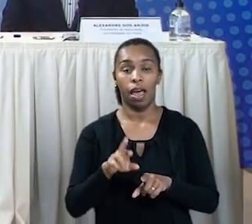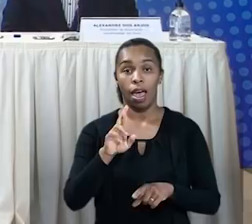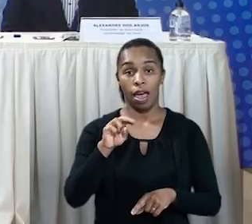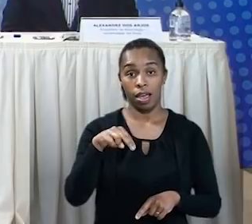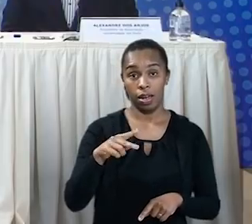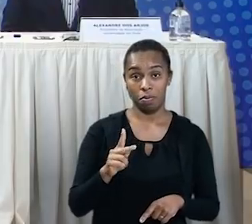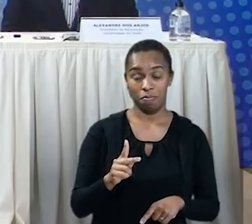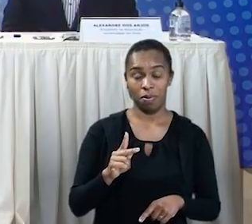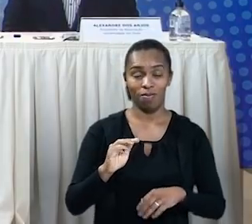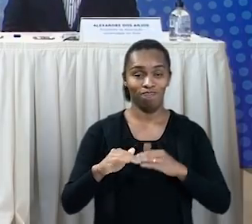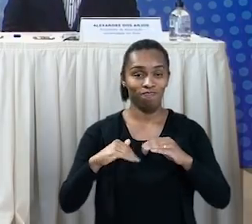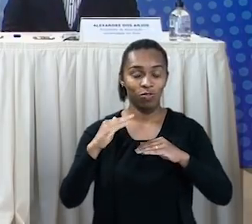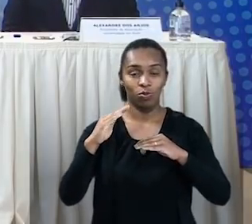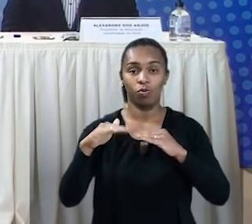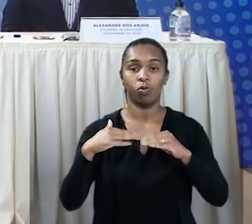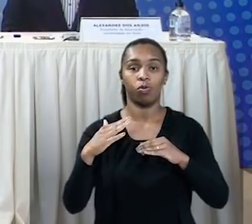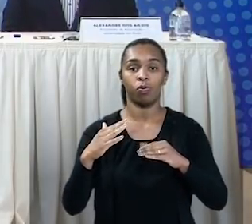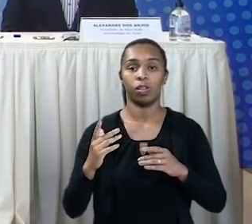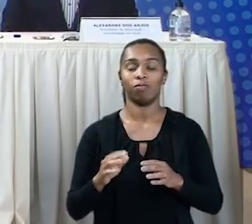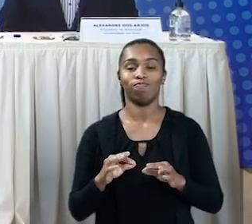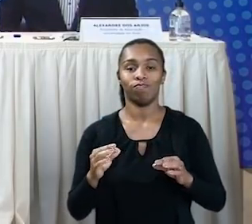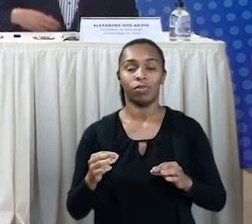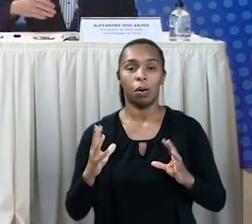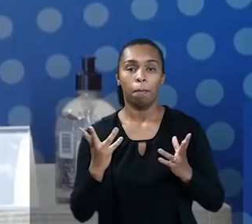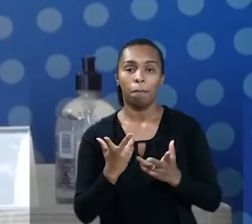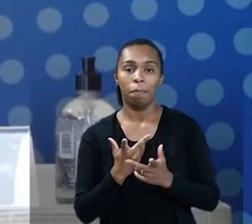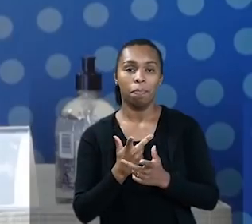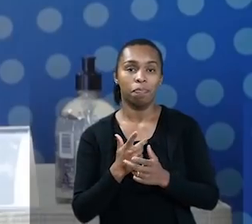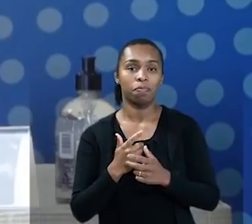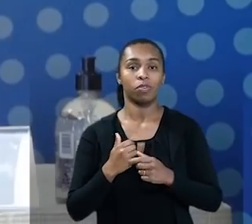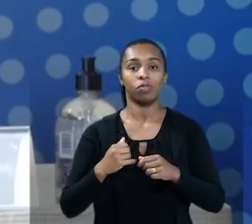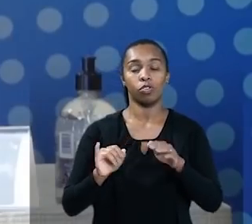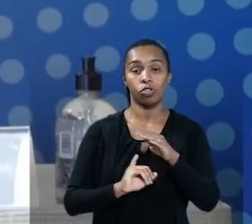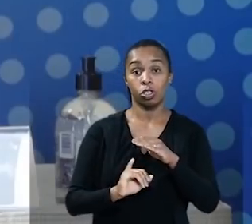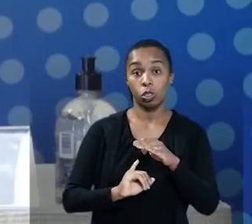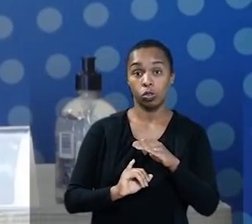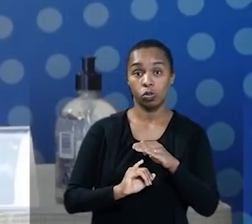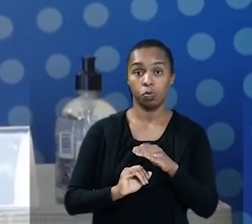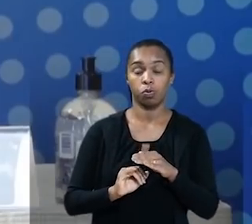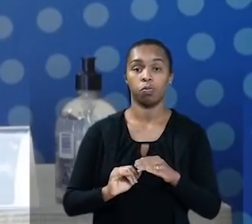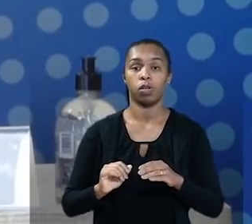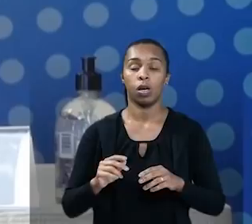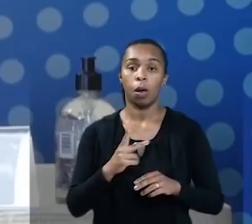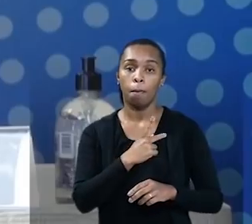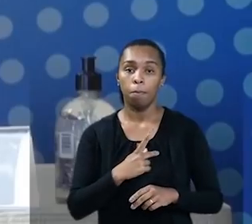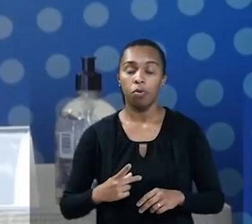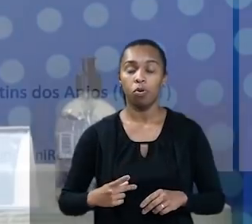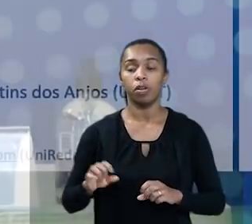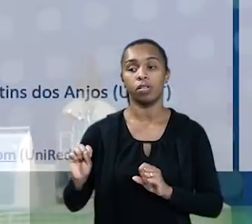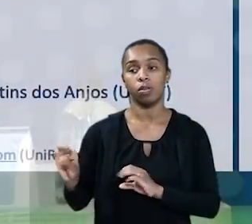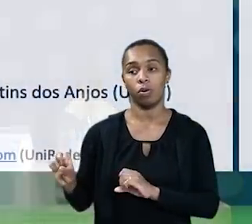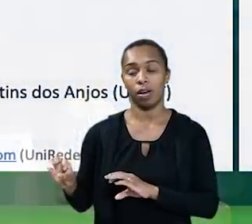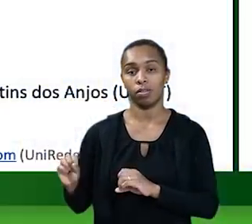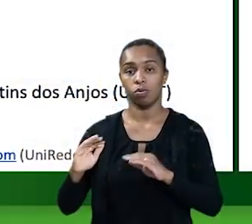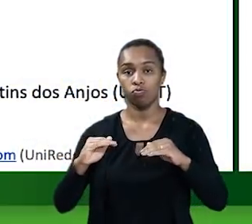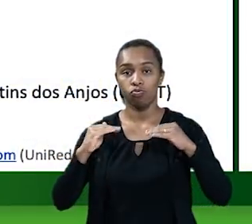que tem desenvolvido ali uma excelente articulação com as instituições públicas de educação superior brasileiras.